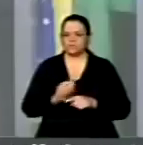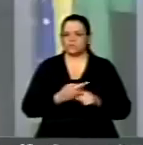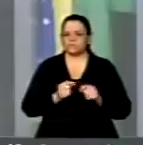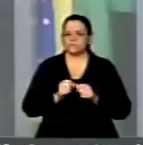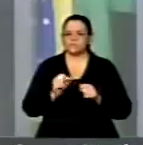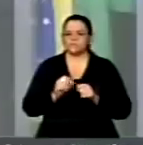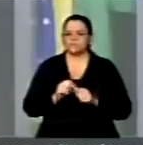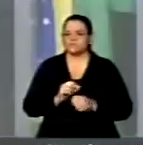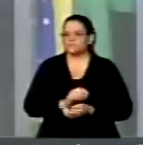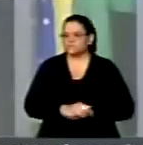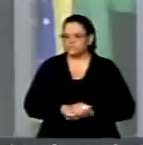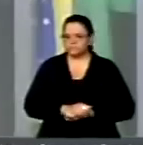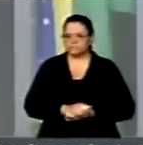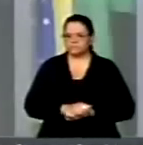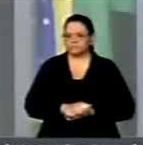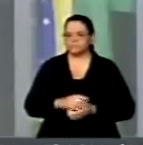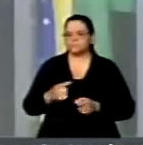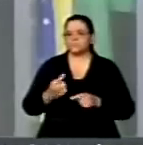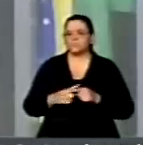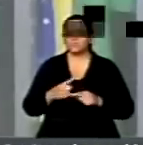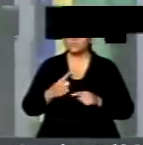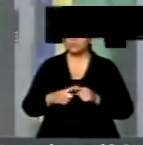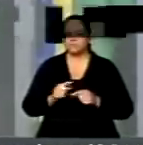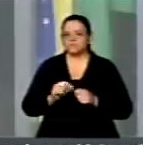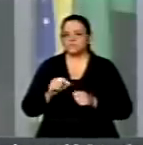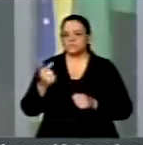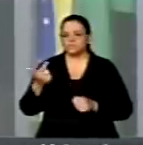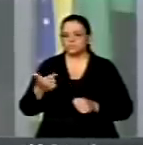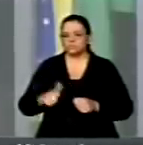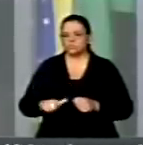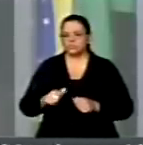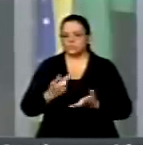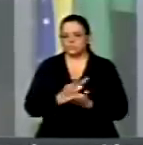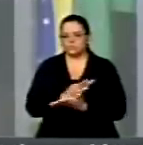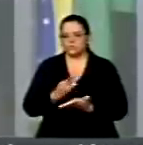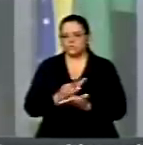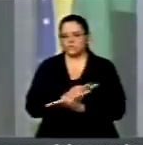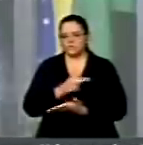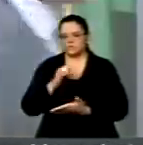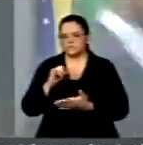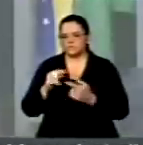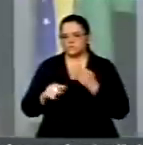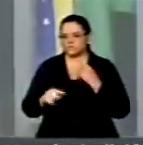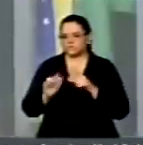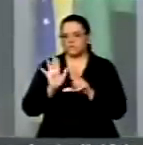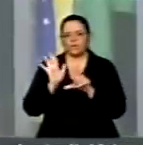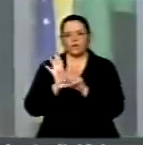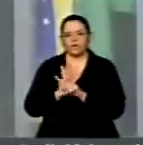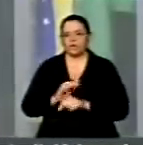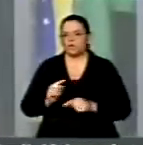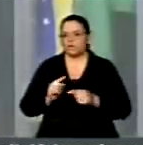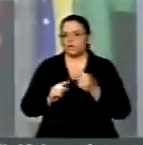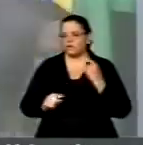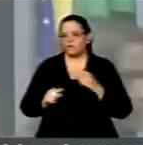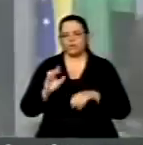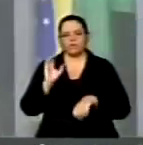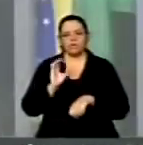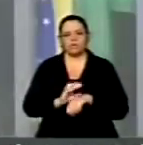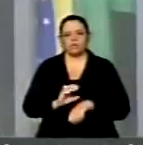Por que nós estamos repetindo e incidindo nesse erro? Se é ilegal, se é inconstitucional,